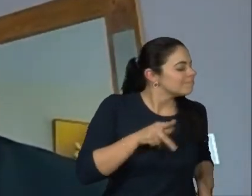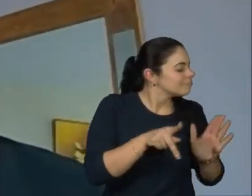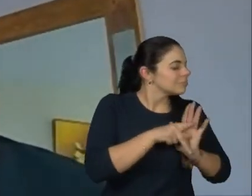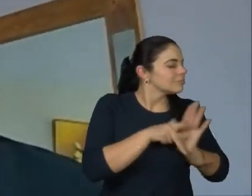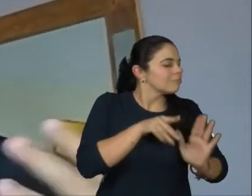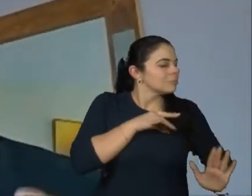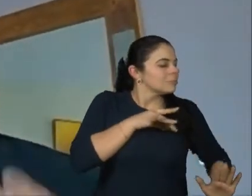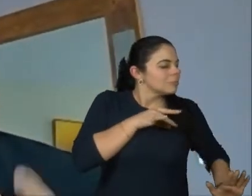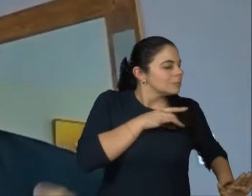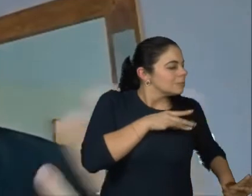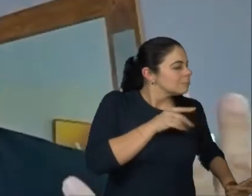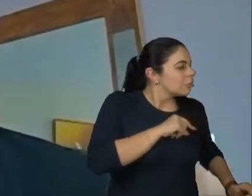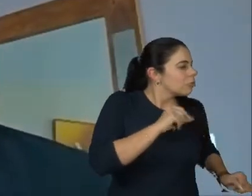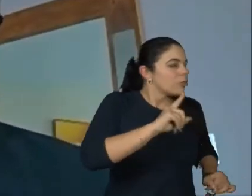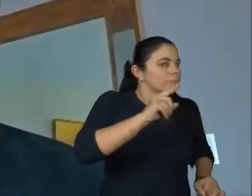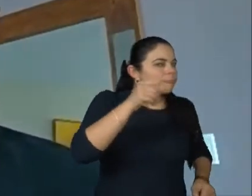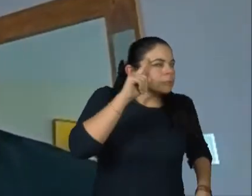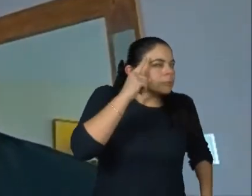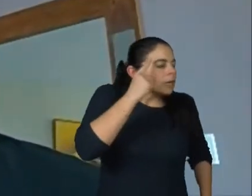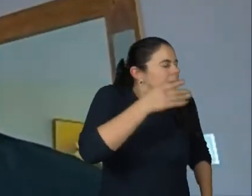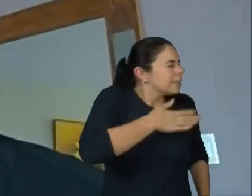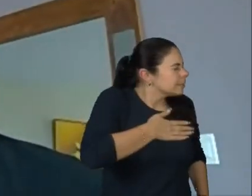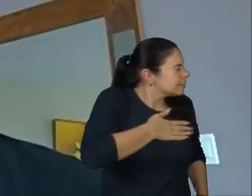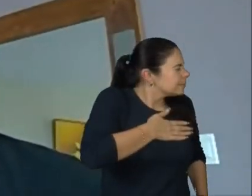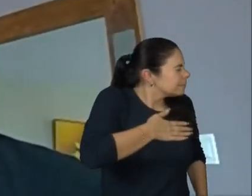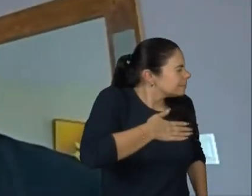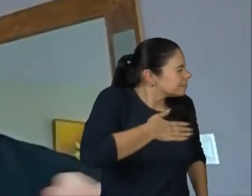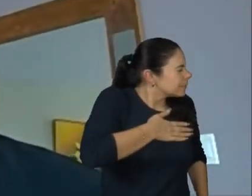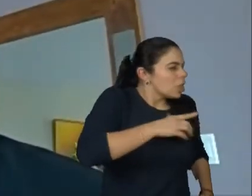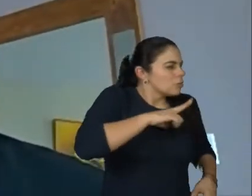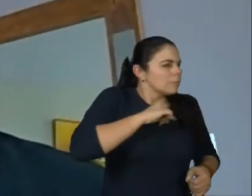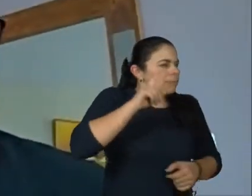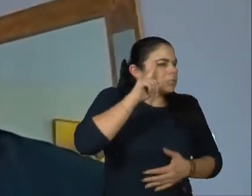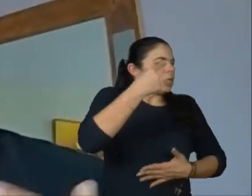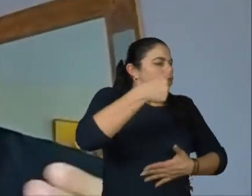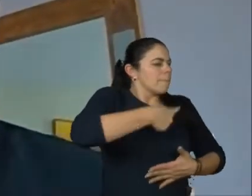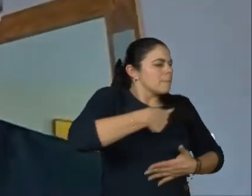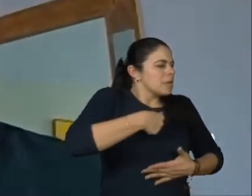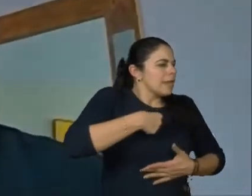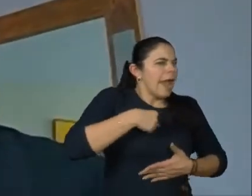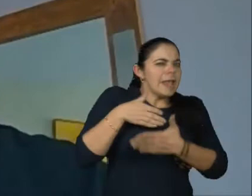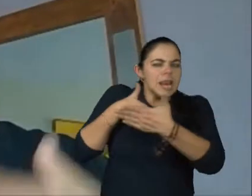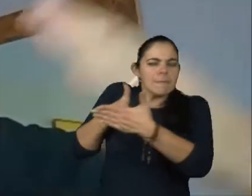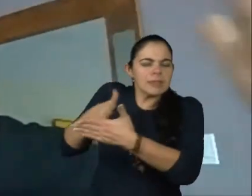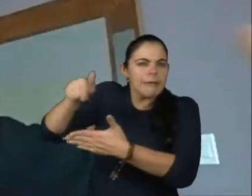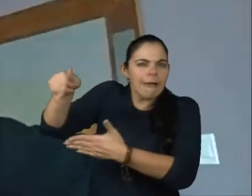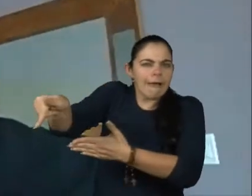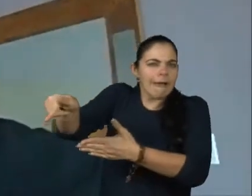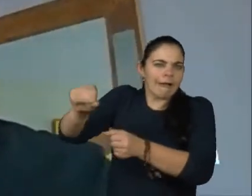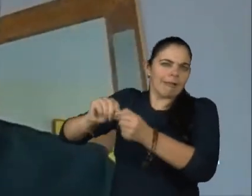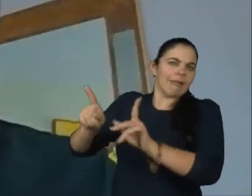pude. Eu não me permitia jamais o egoísmo de libertar, de limitar a amplitude